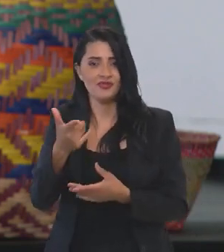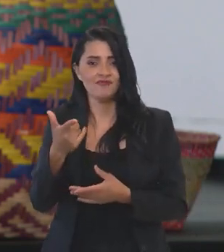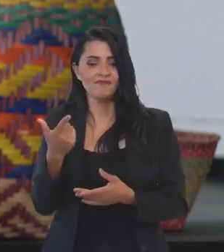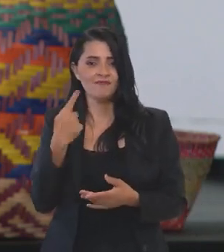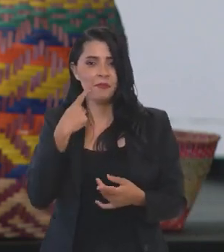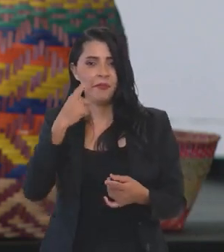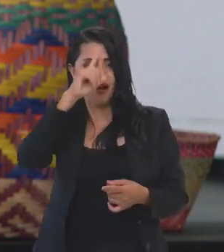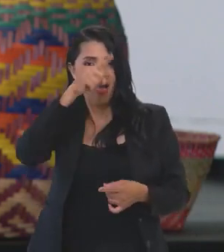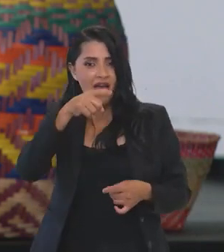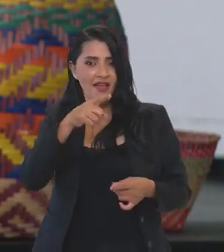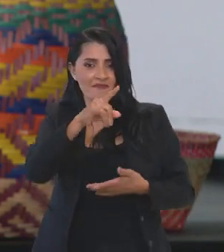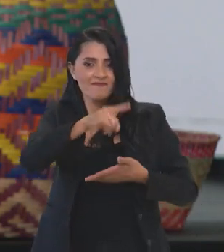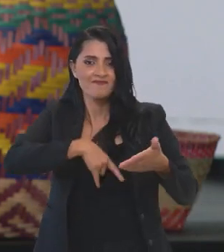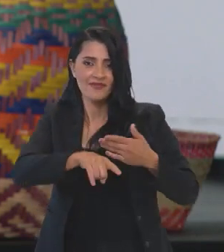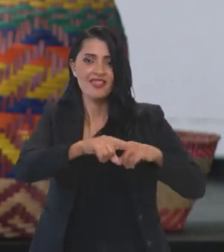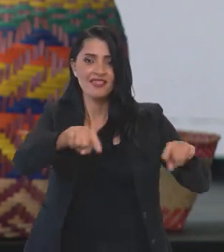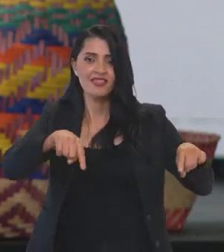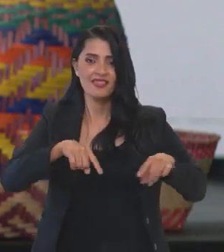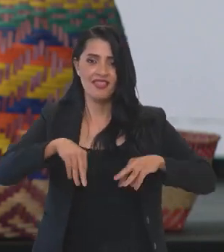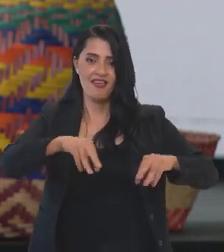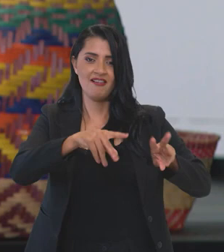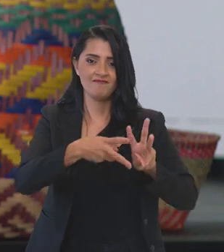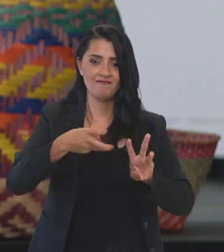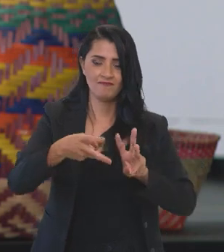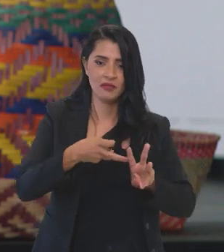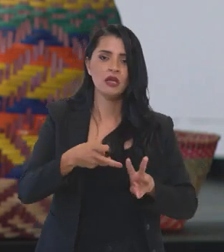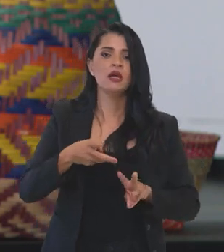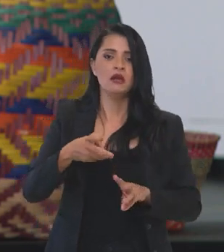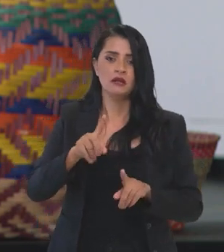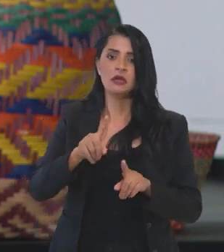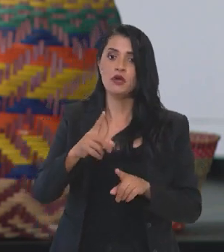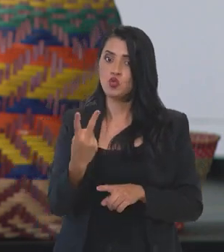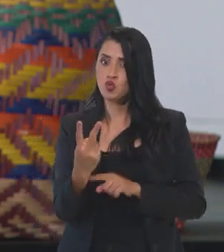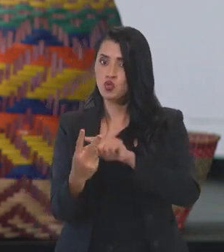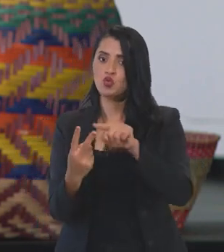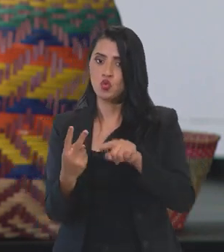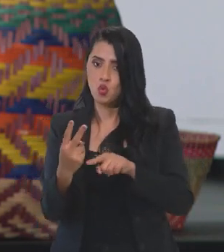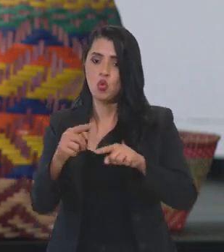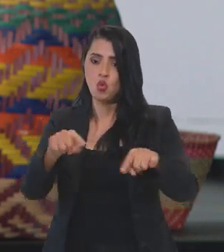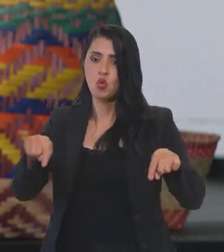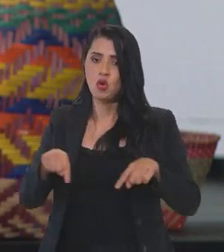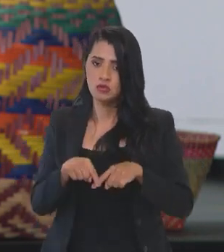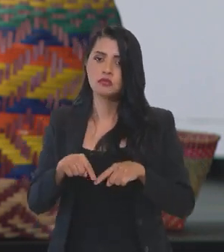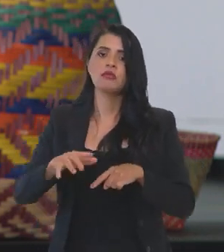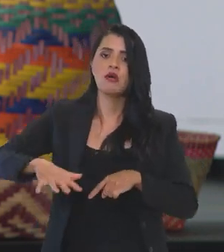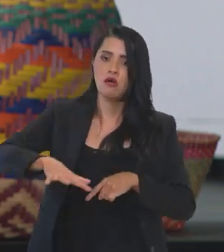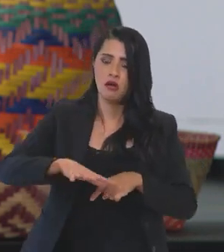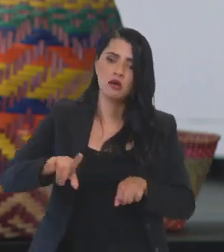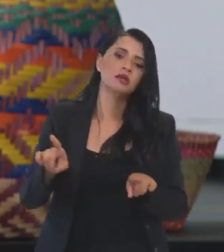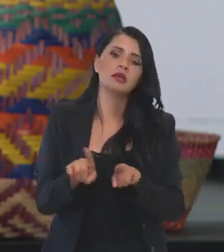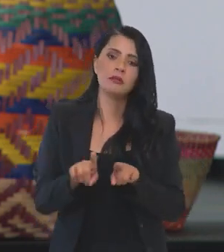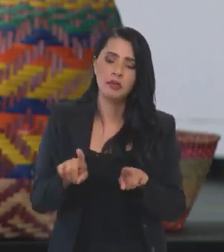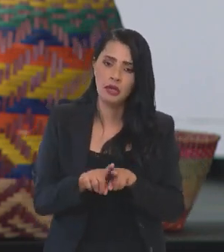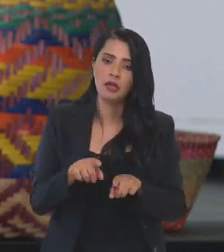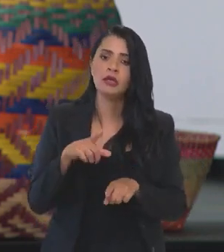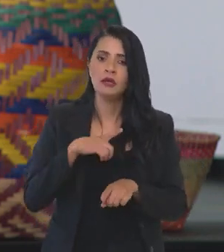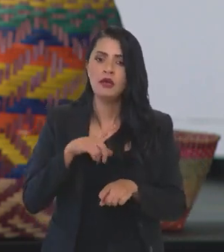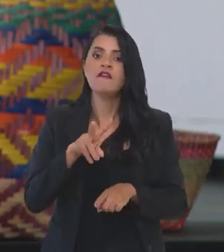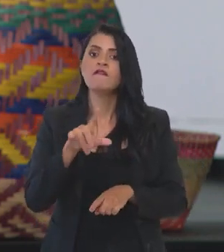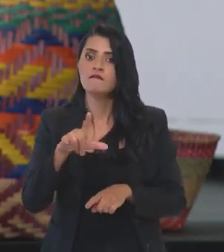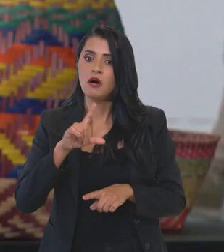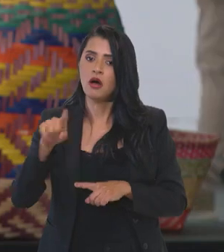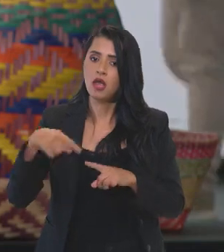demarcação de terras indígenas. Declaramos, delimitamos duas também, duas áreas, sete salões e a terra indígena